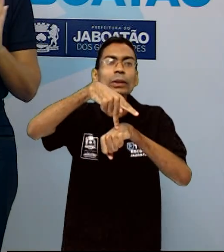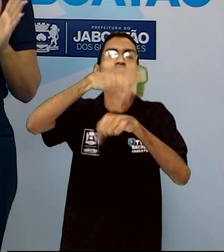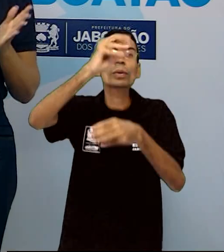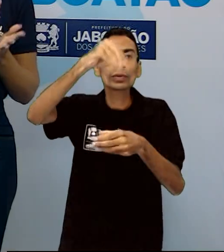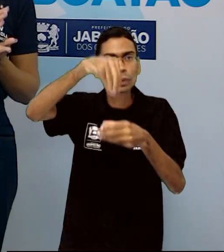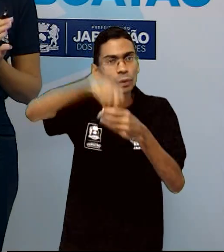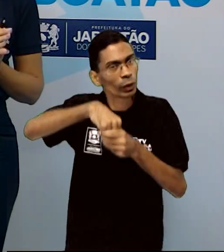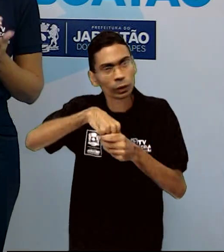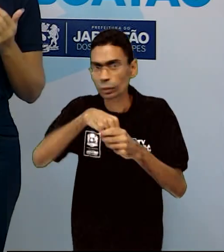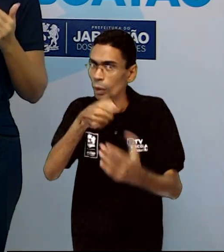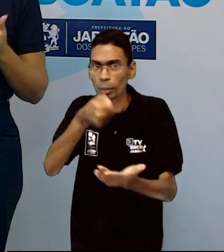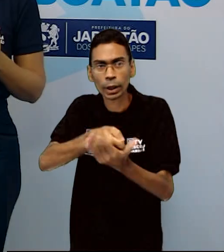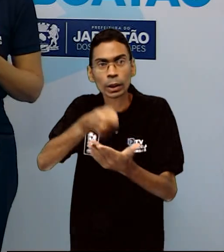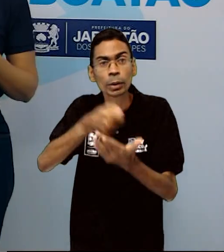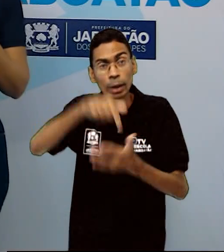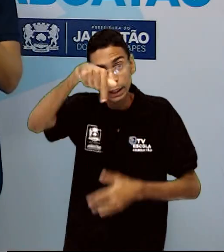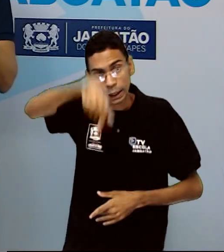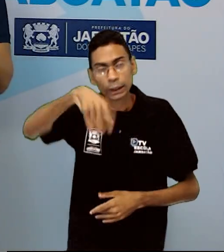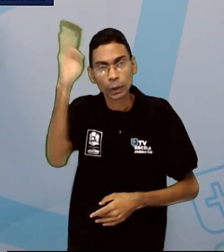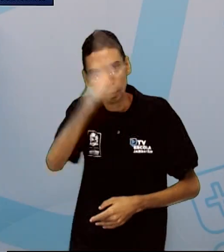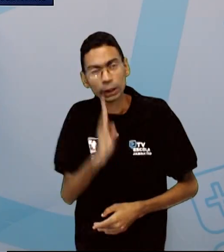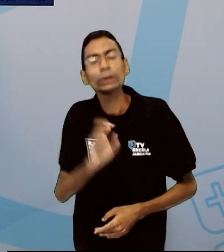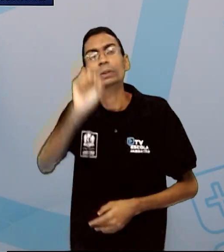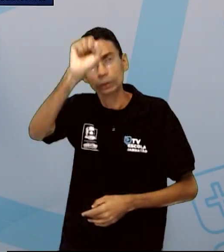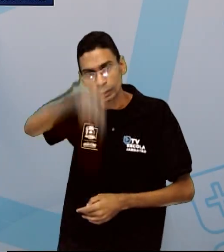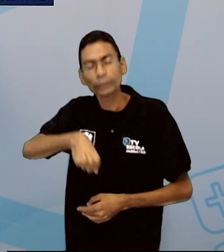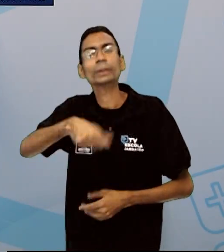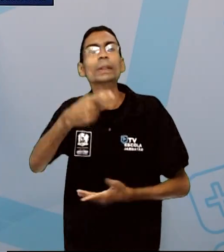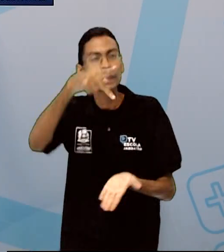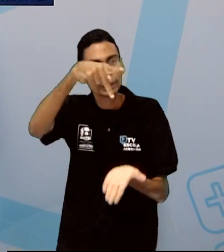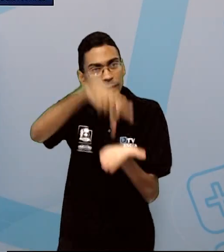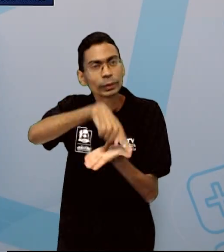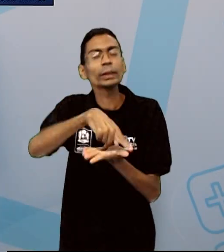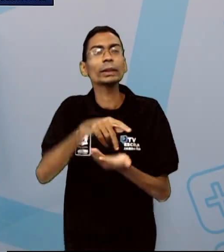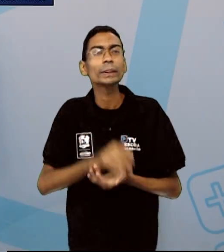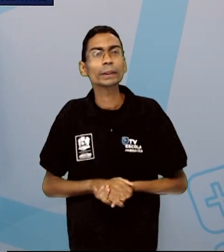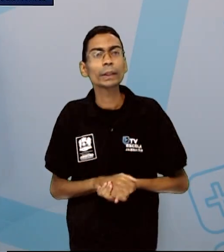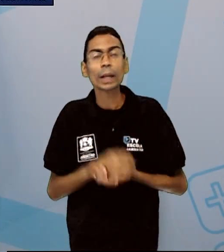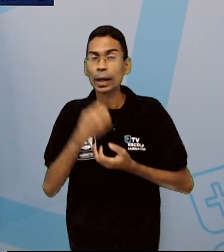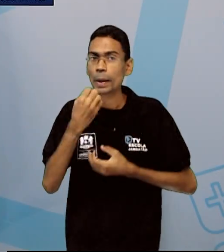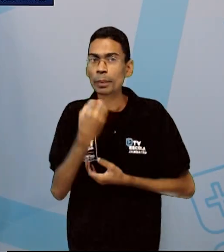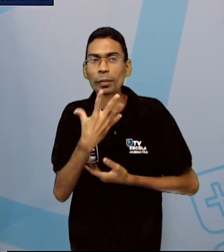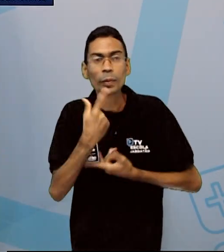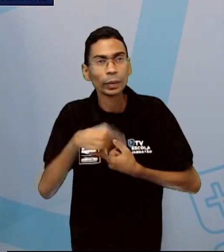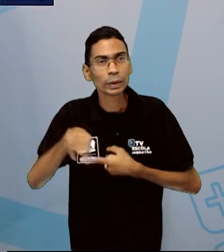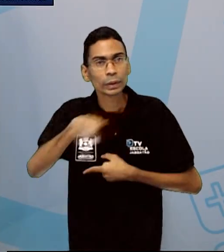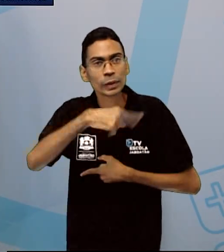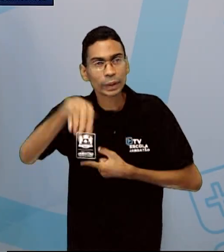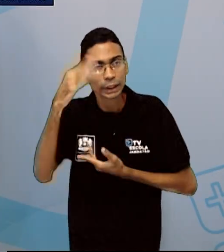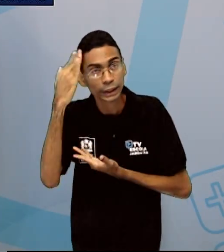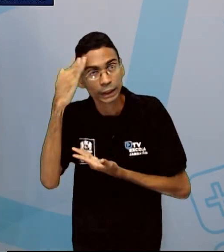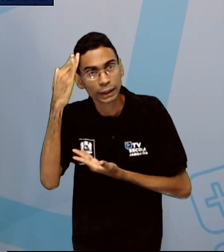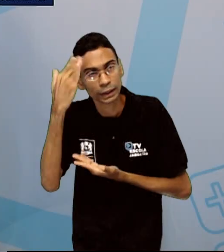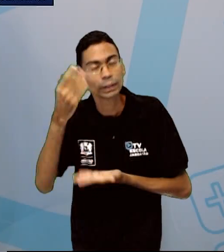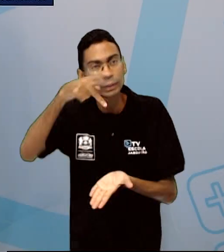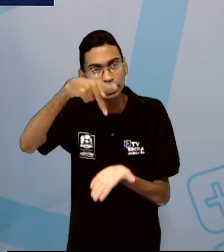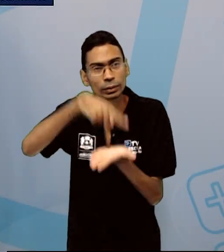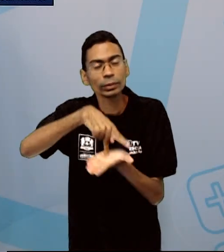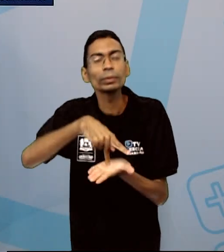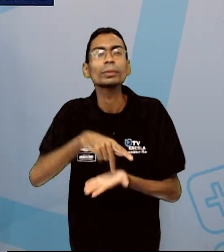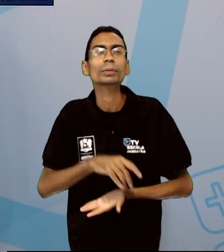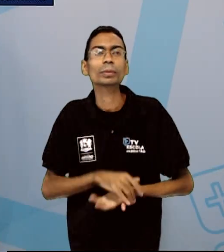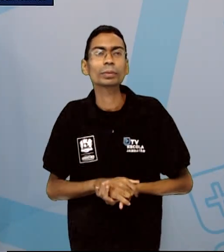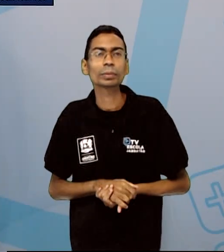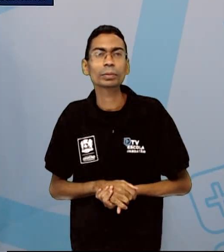voto não é obrigatório. Mas aqui no Brasil, sim, é bom que vocês entendam isso. Outra forma de